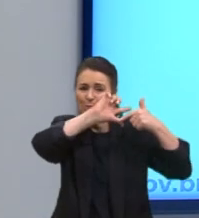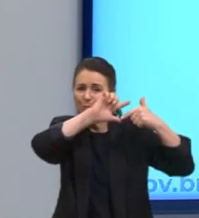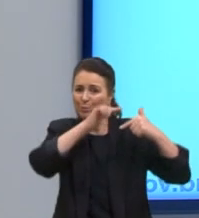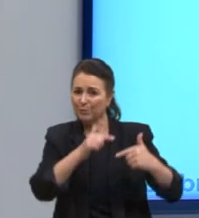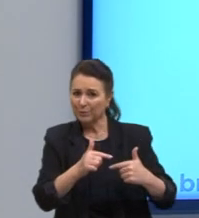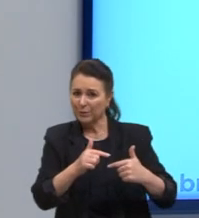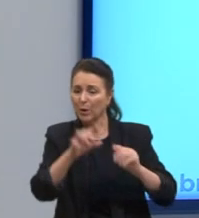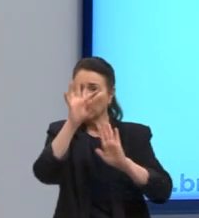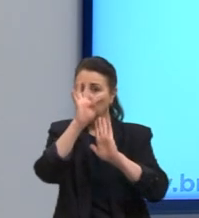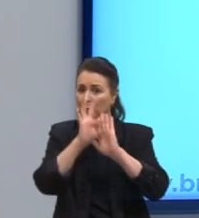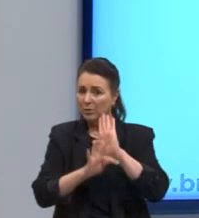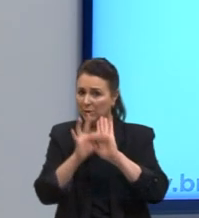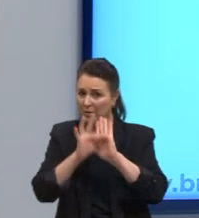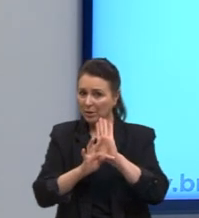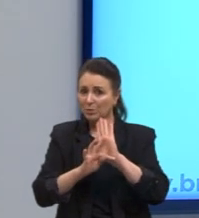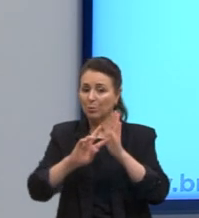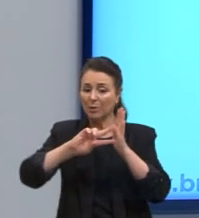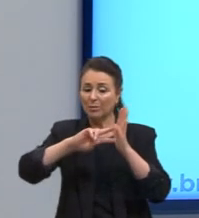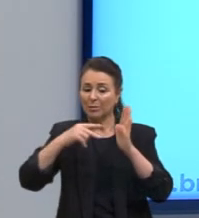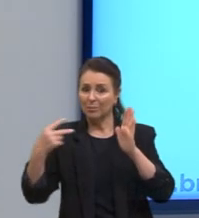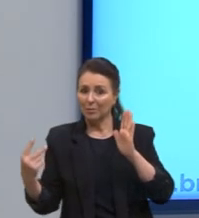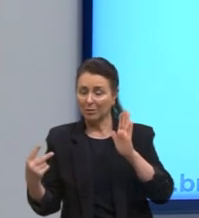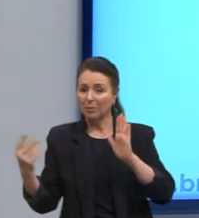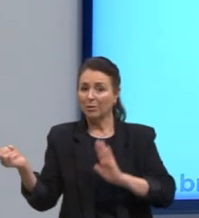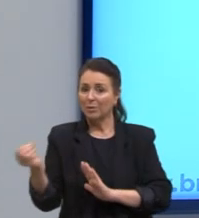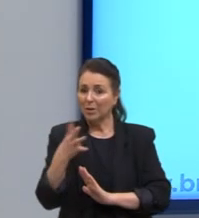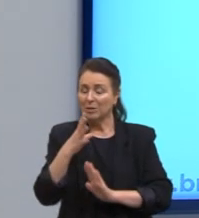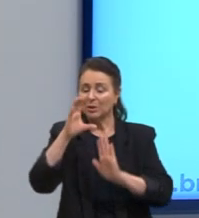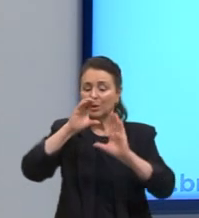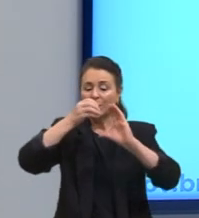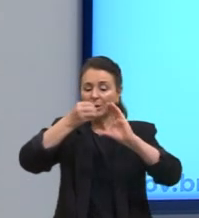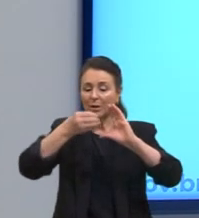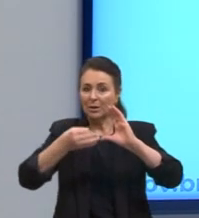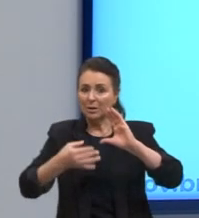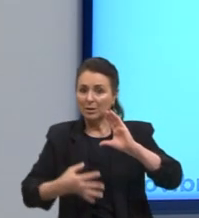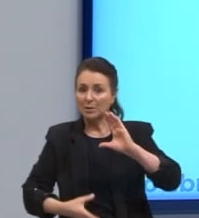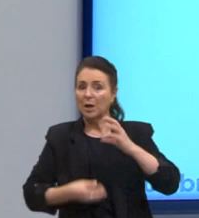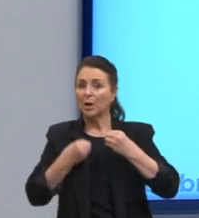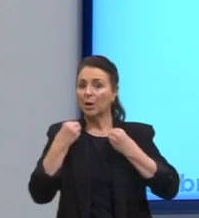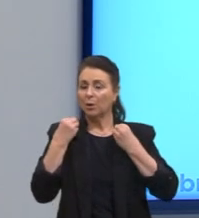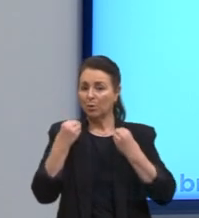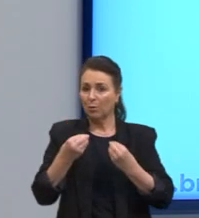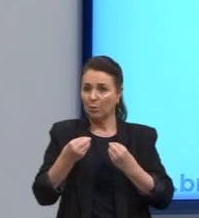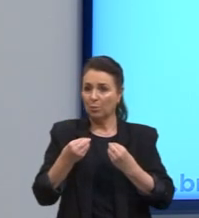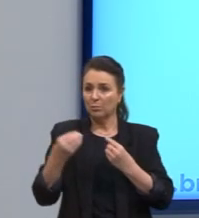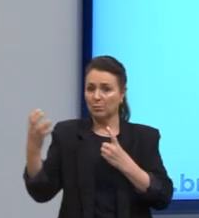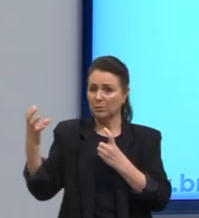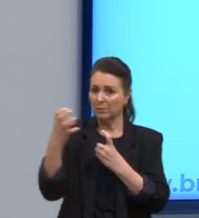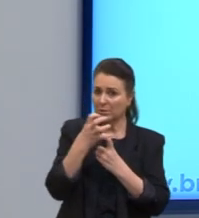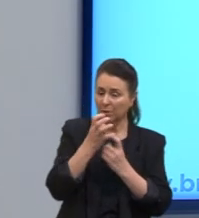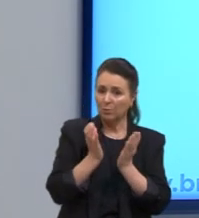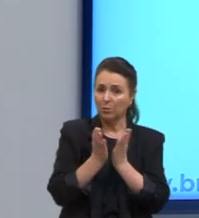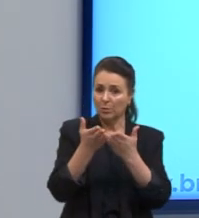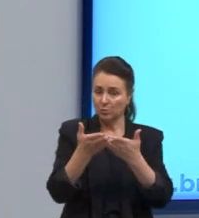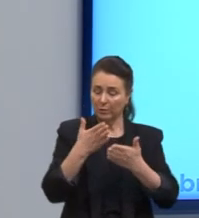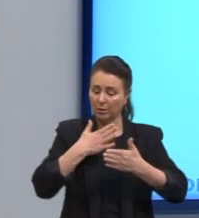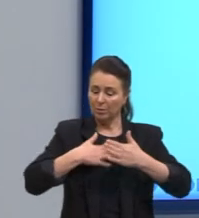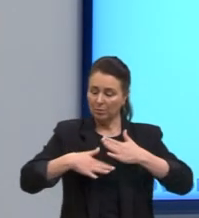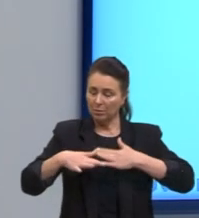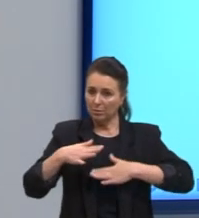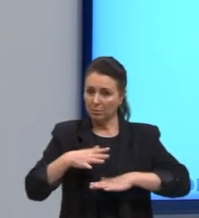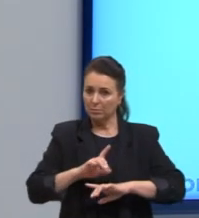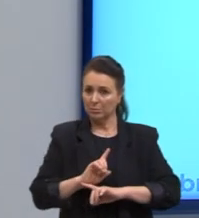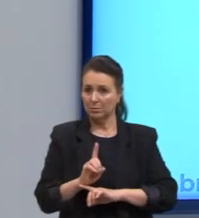interpretação da modernidade que a caracteriza como intervenção coletiva e harmônica? Não.